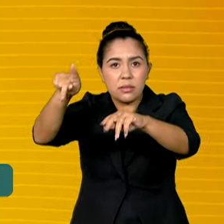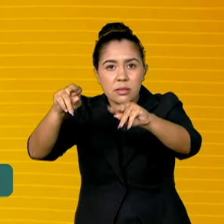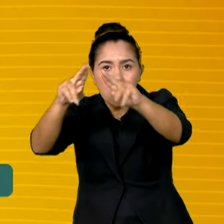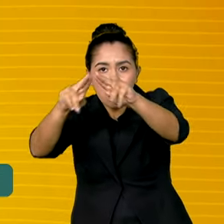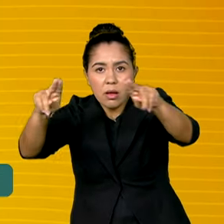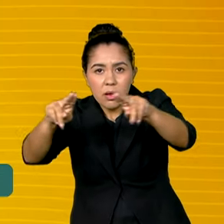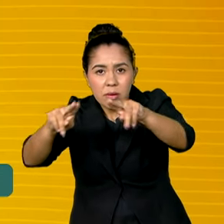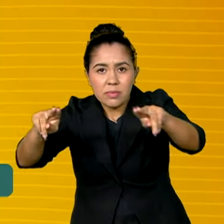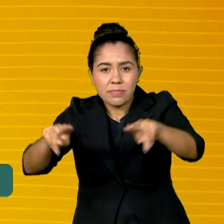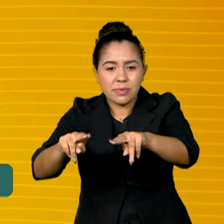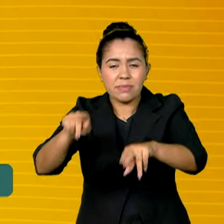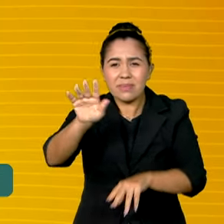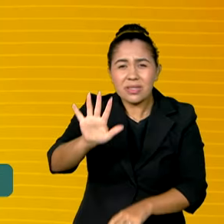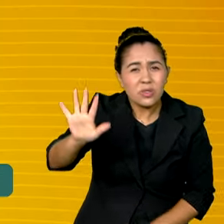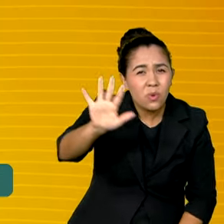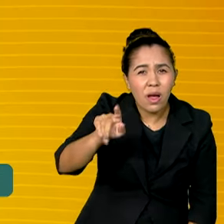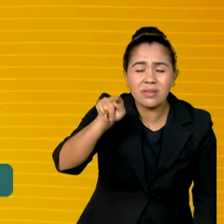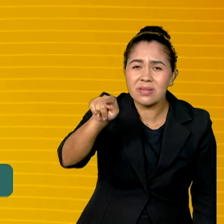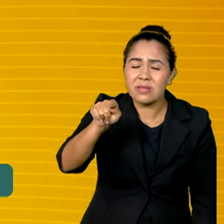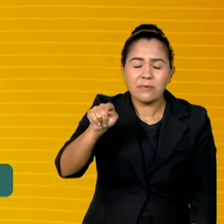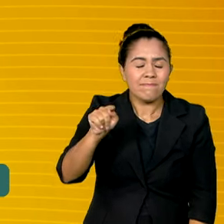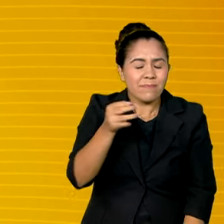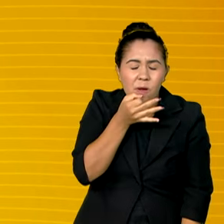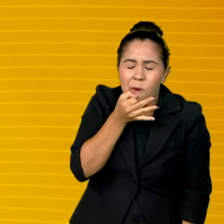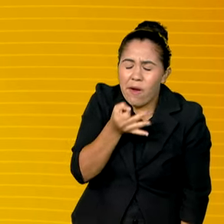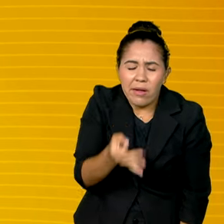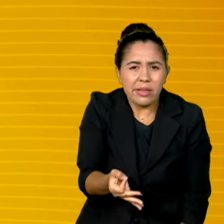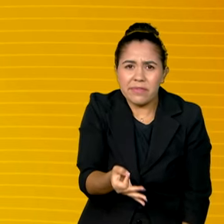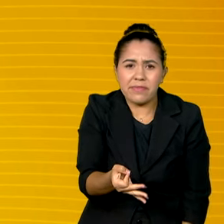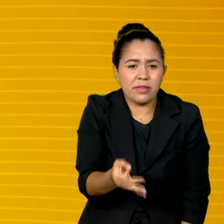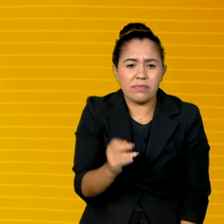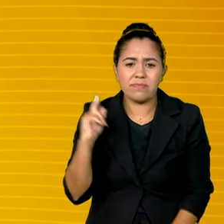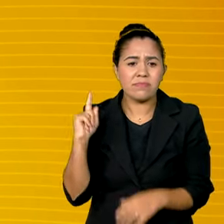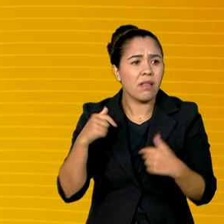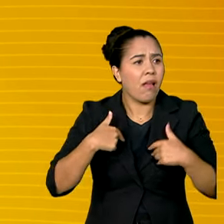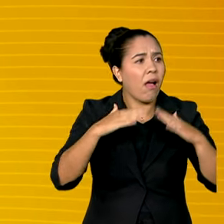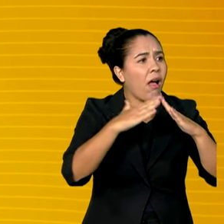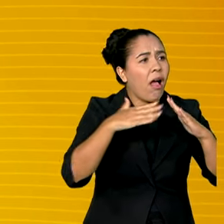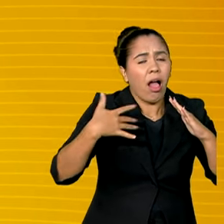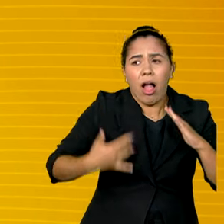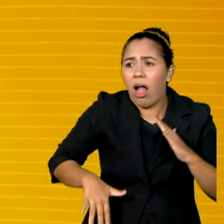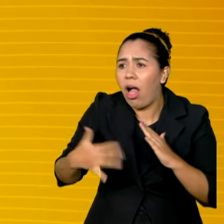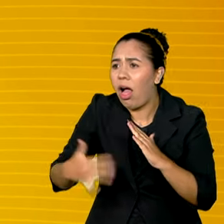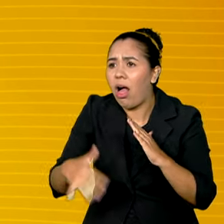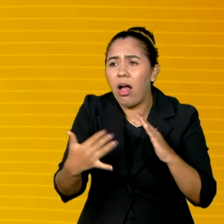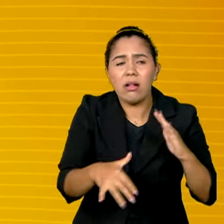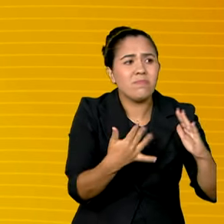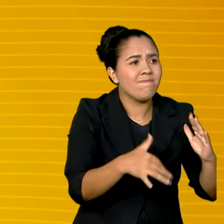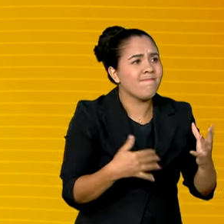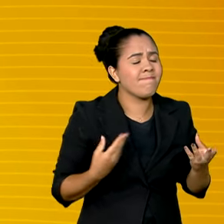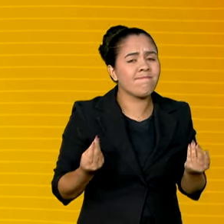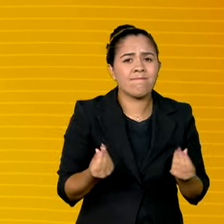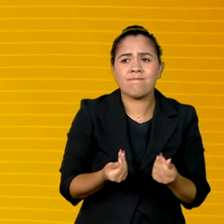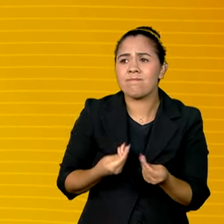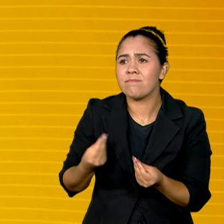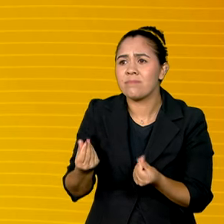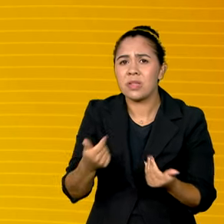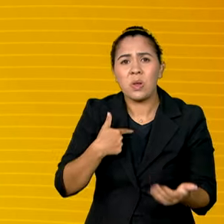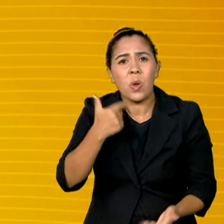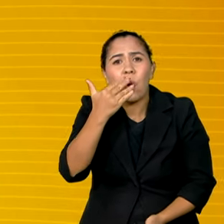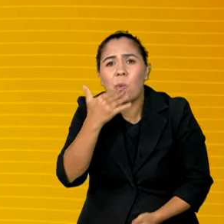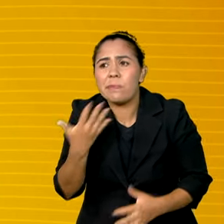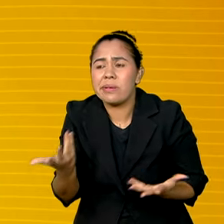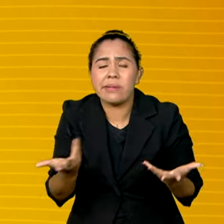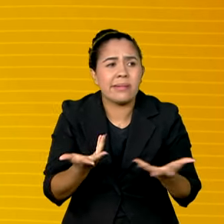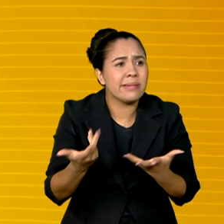As crianças estão ficando depressiva, não tem mais nenhum lugar para ficar, não tem mais para morar. Estou sem comer, não tenho mais